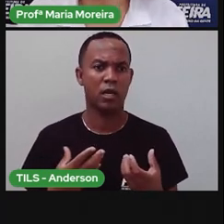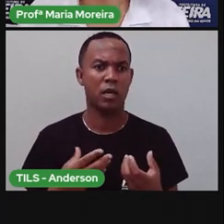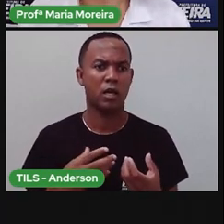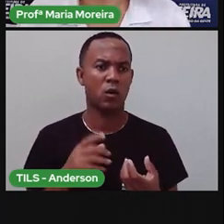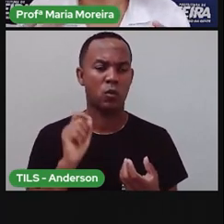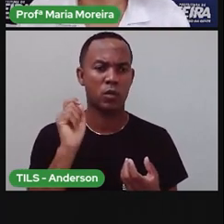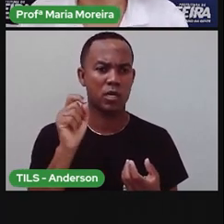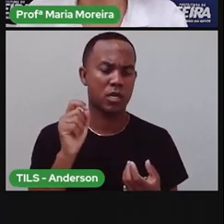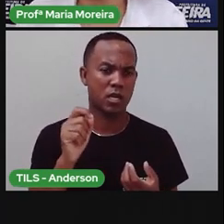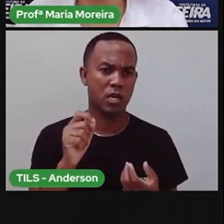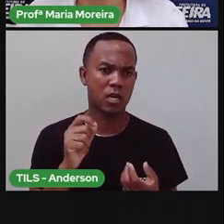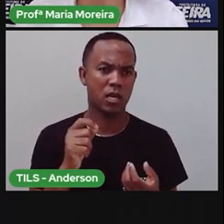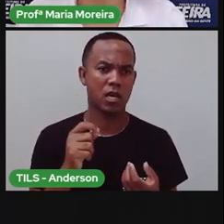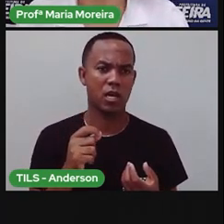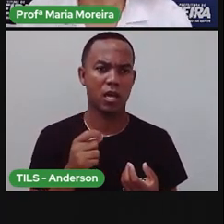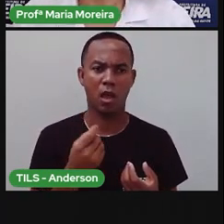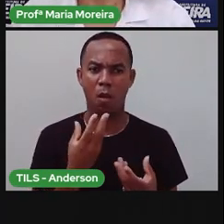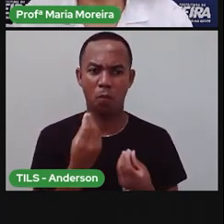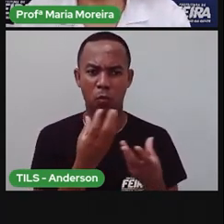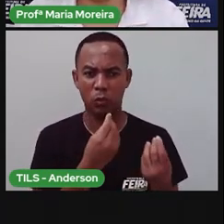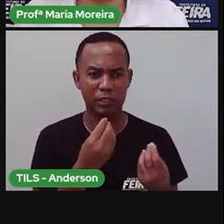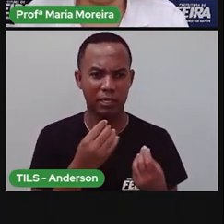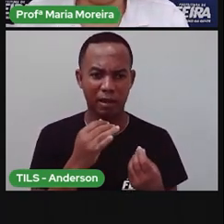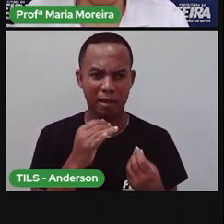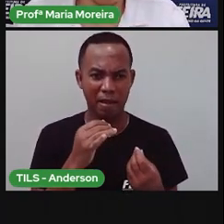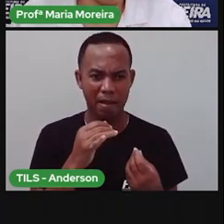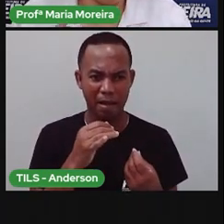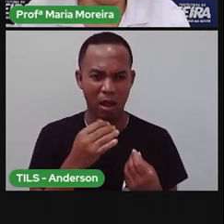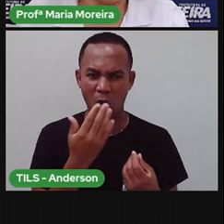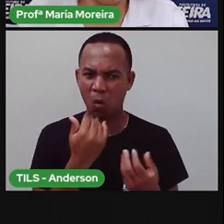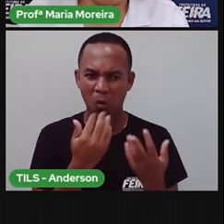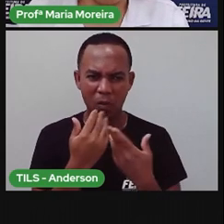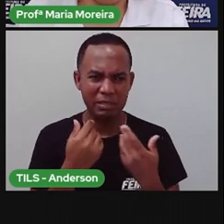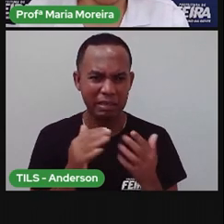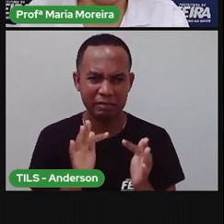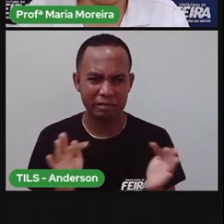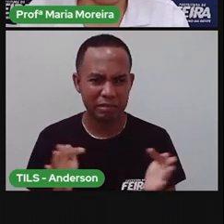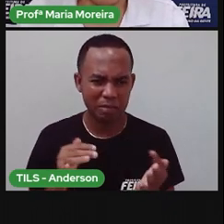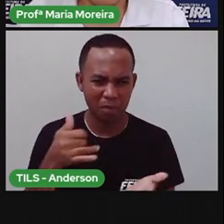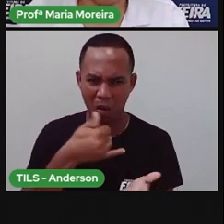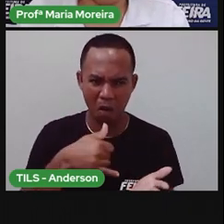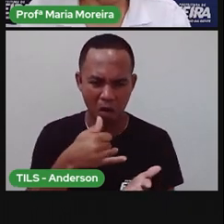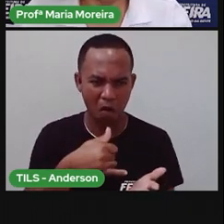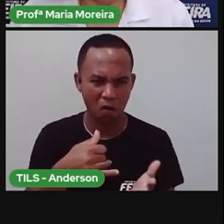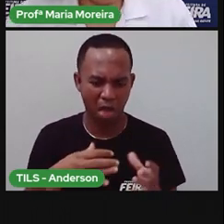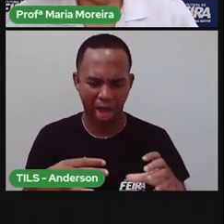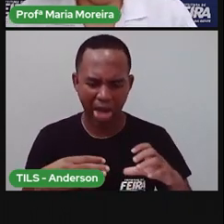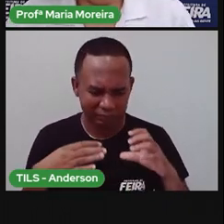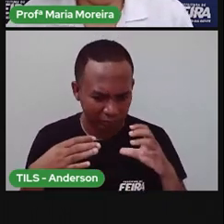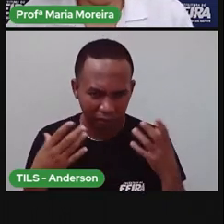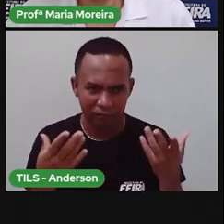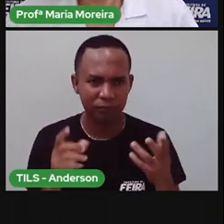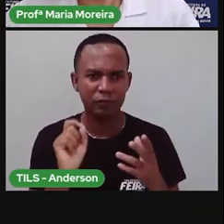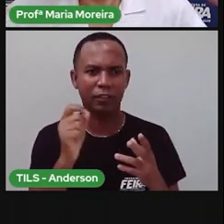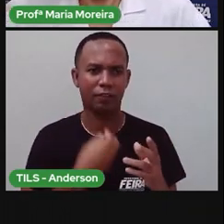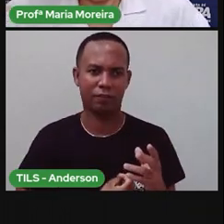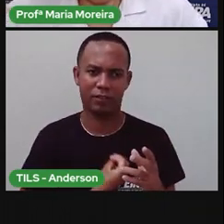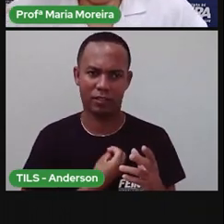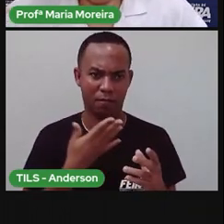refrigerante, se você não come muito açúcar, não consome muito produto industrializado, você vai ter o quê?